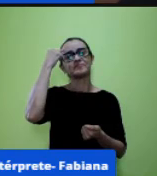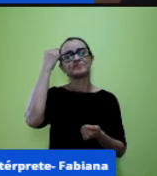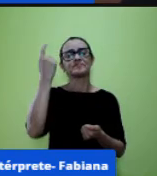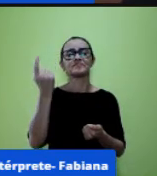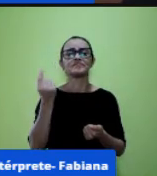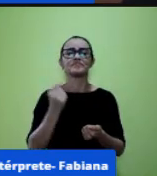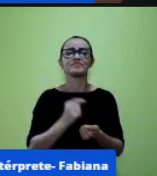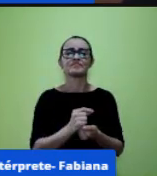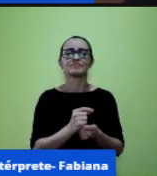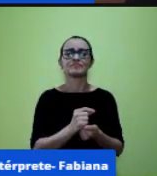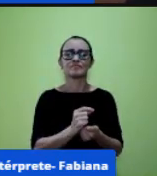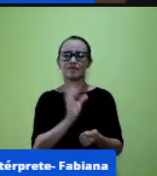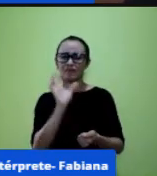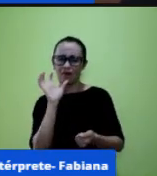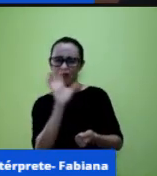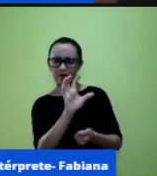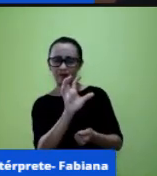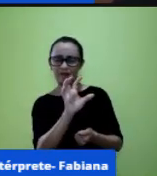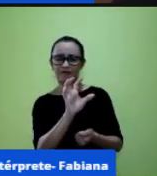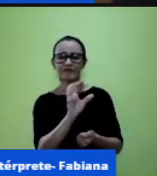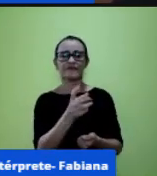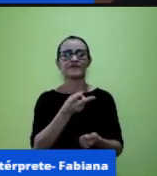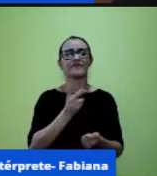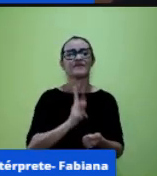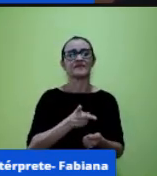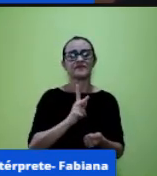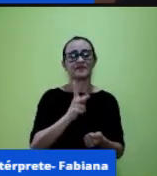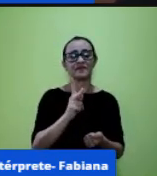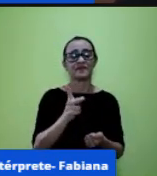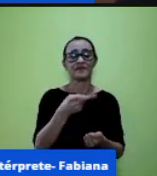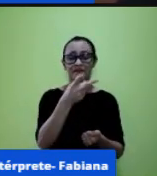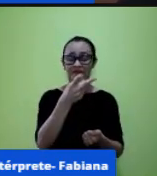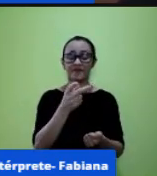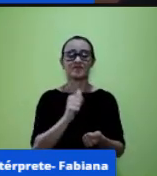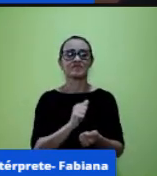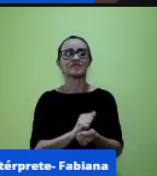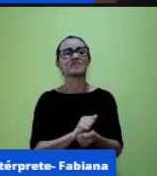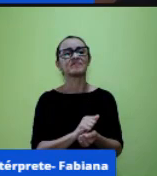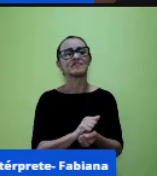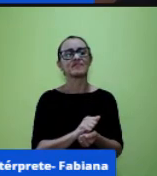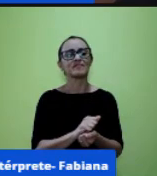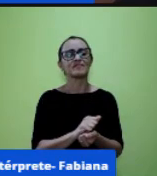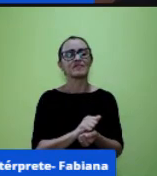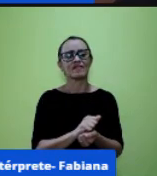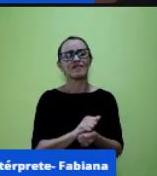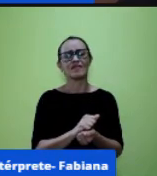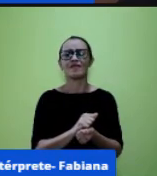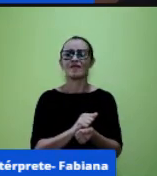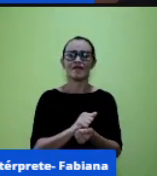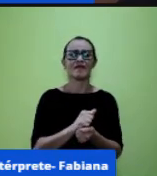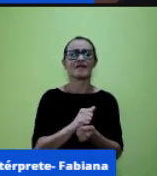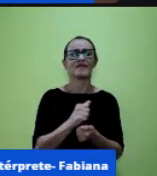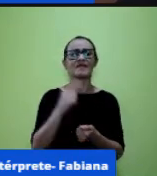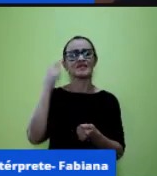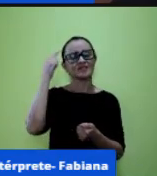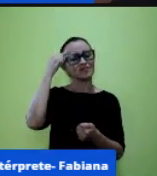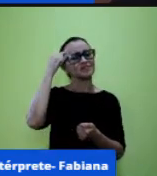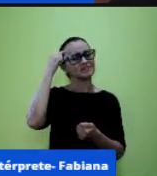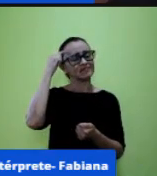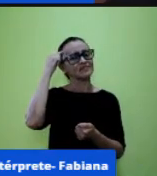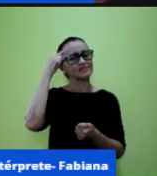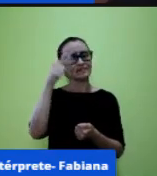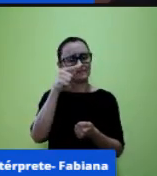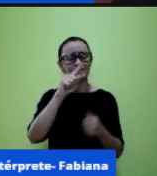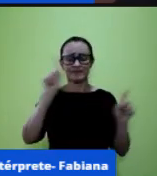uma provocação sempre né sempre somos aí e eu acho assim que essa provocação tá na nossa sala né